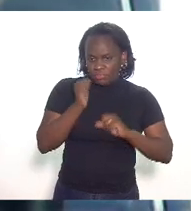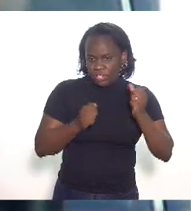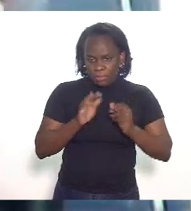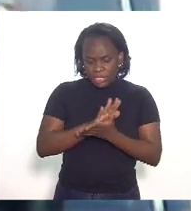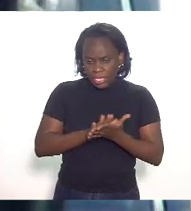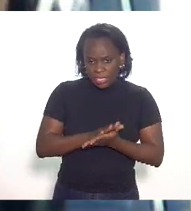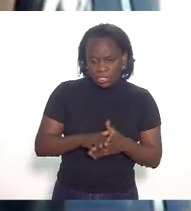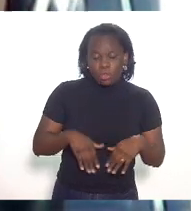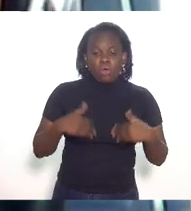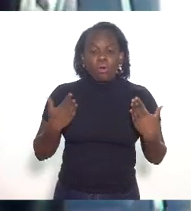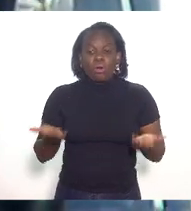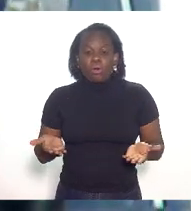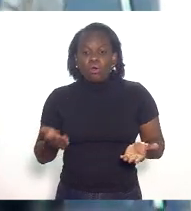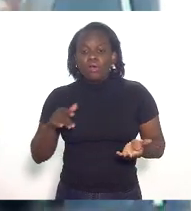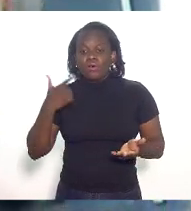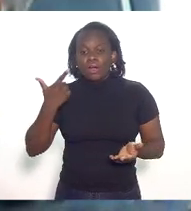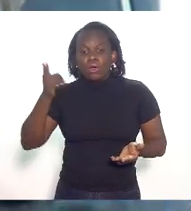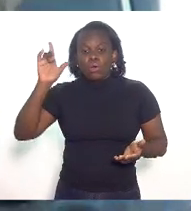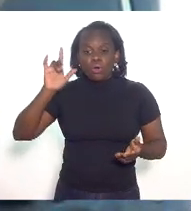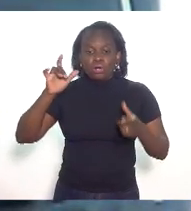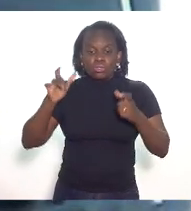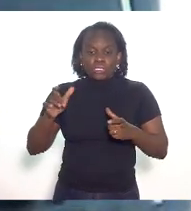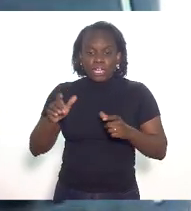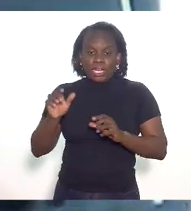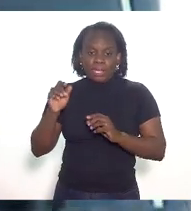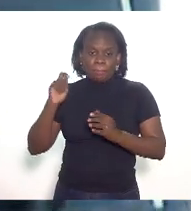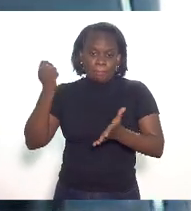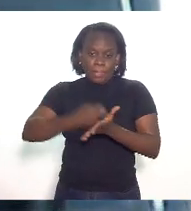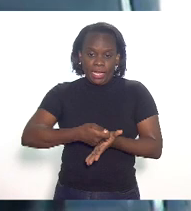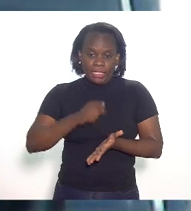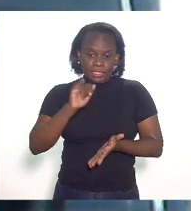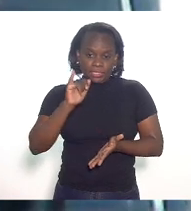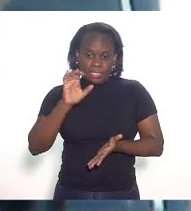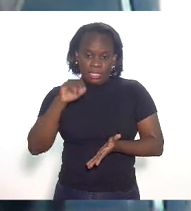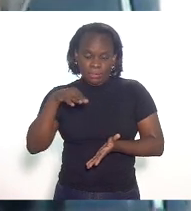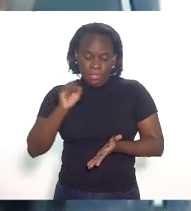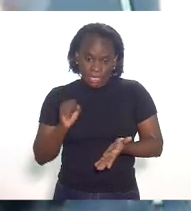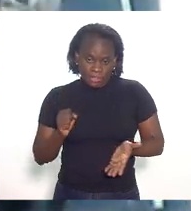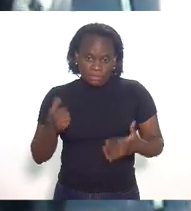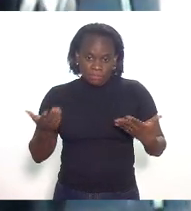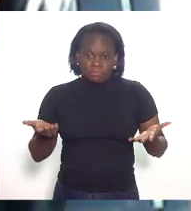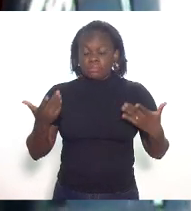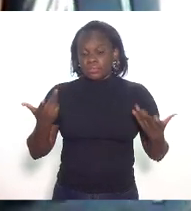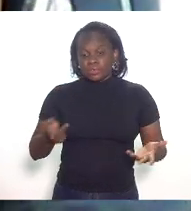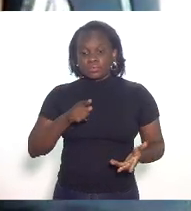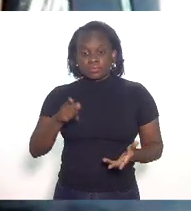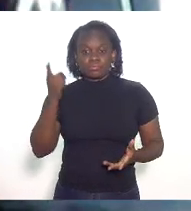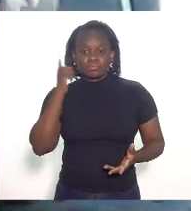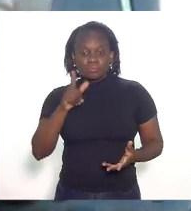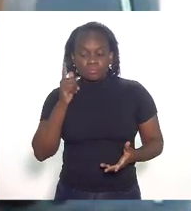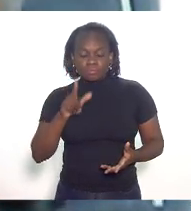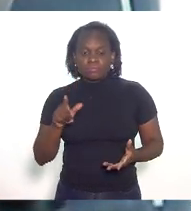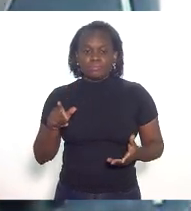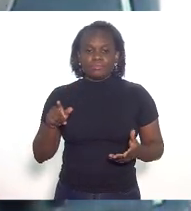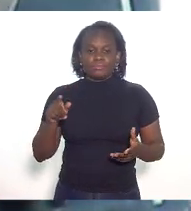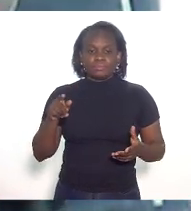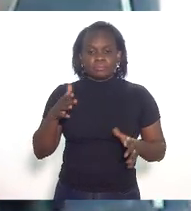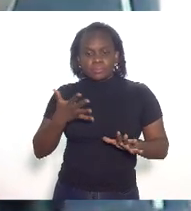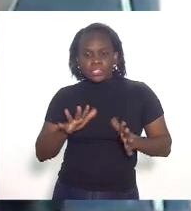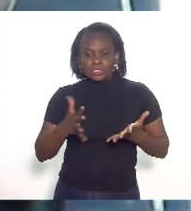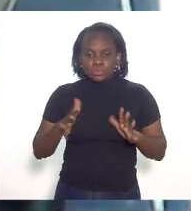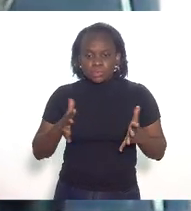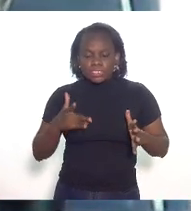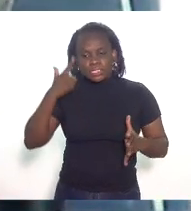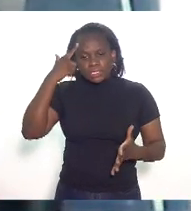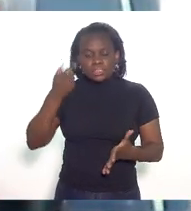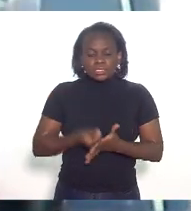isso ou ele vai para alguma outra destinação que paga ICMS então com isso você consegue a gente consegue mais ou menos